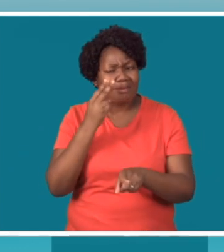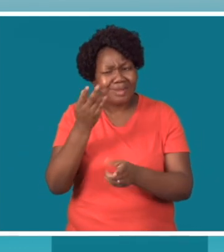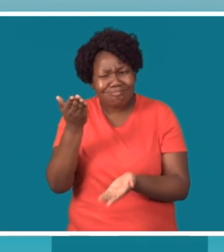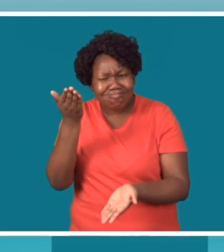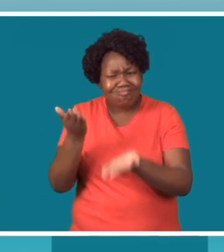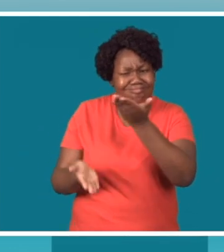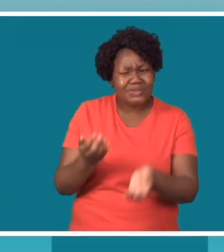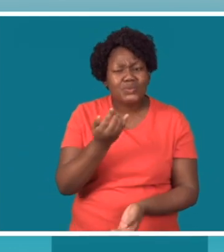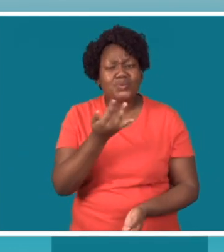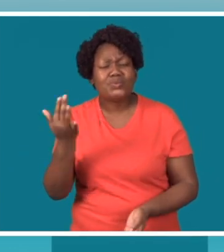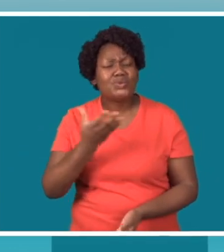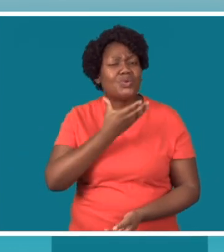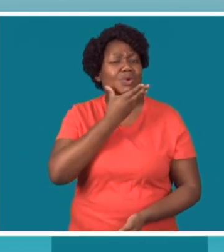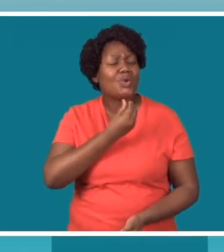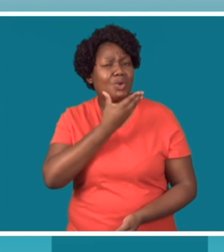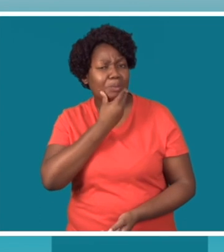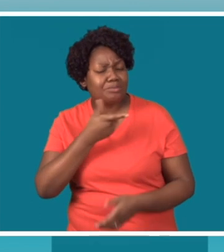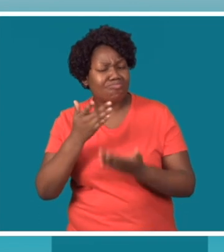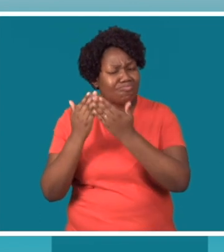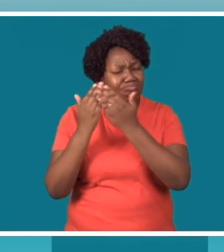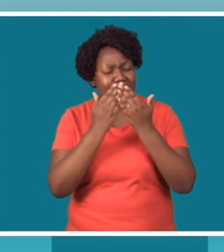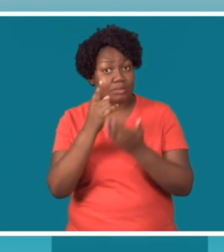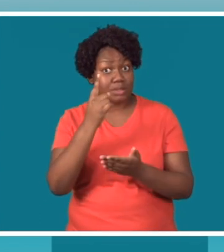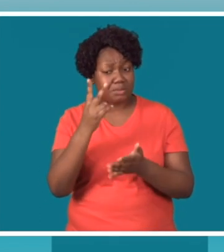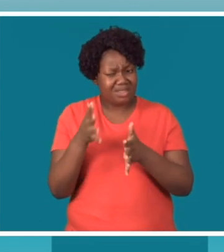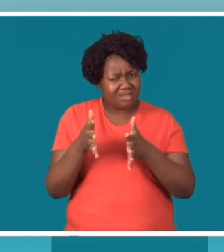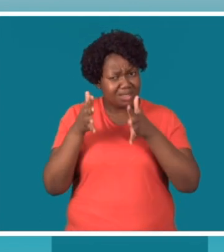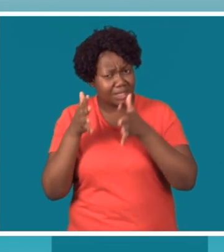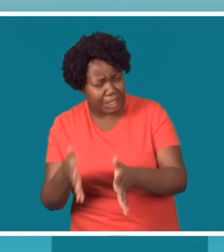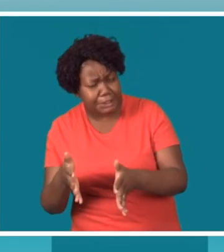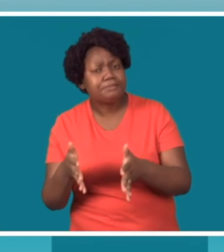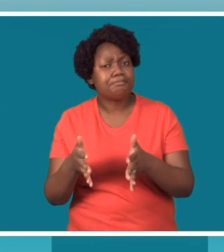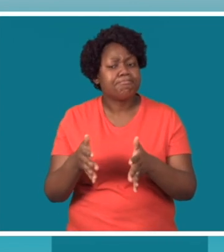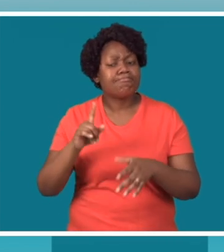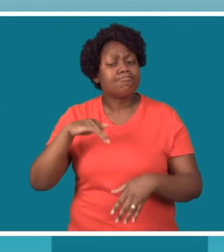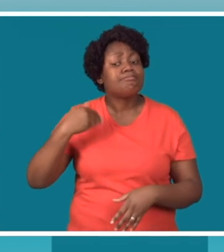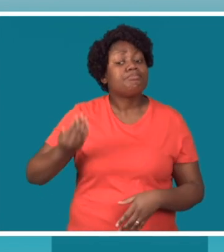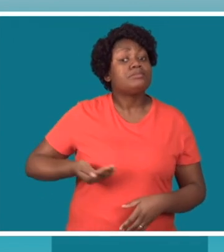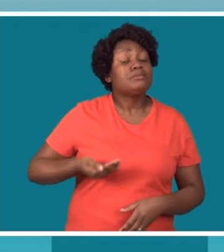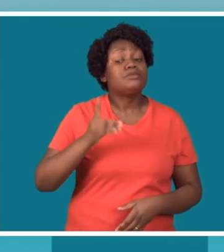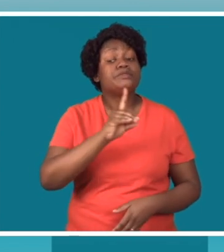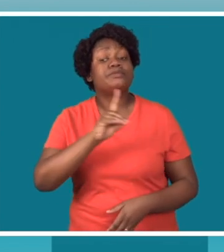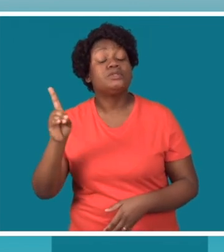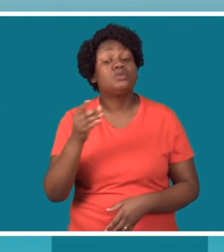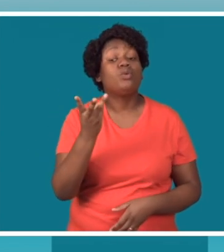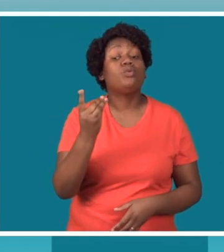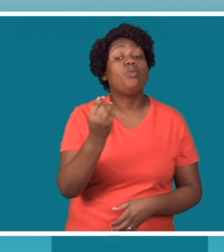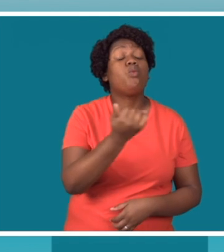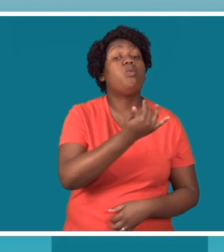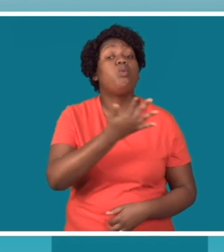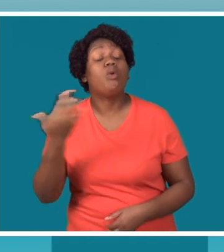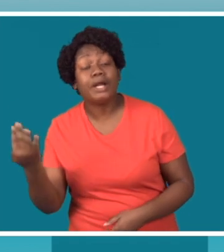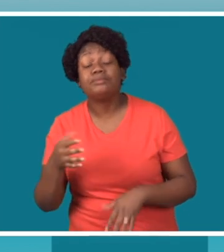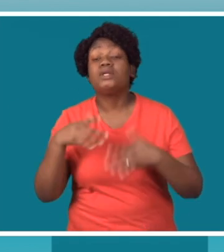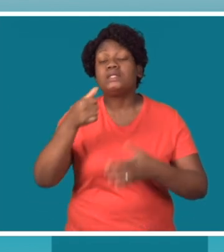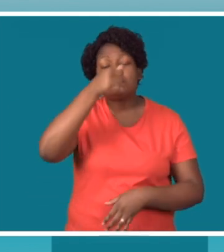concluído quando comparadas com o número de homens com a 12ª classe feita. Destes dados fazem